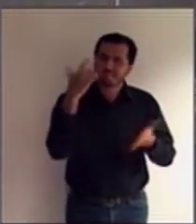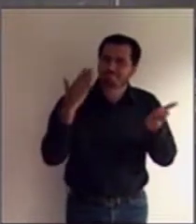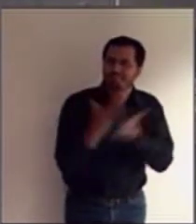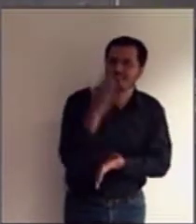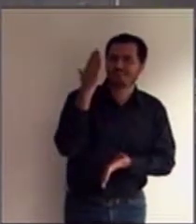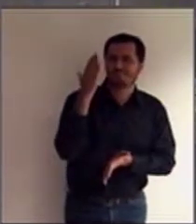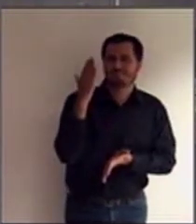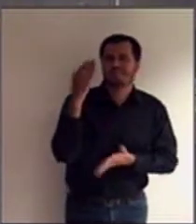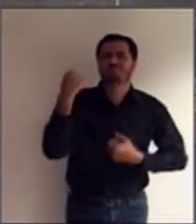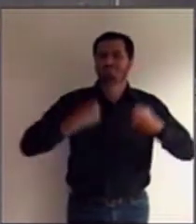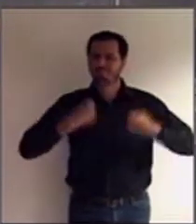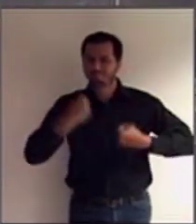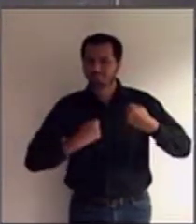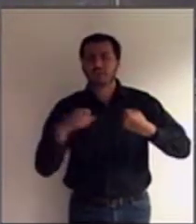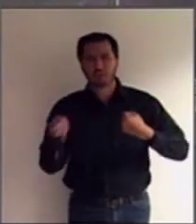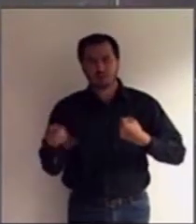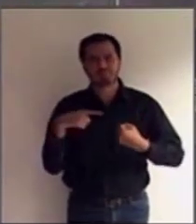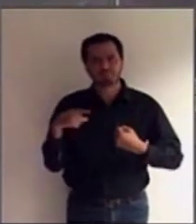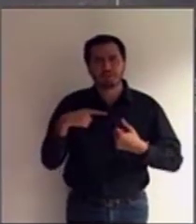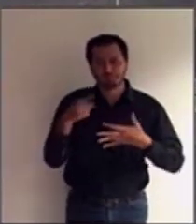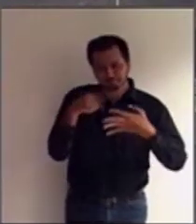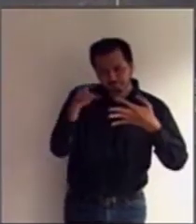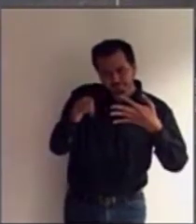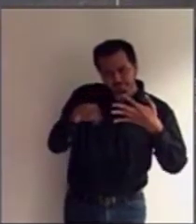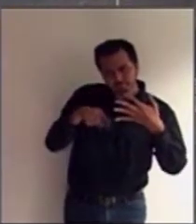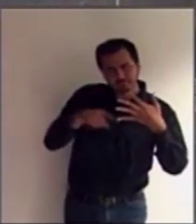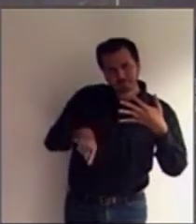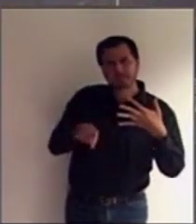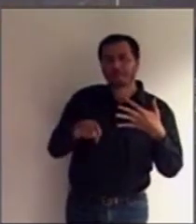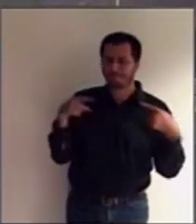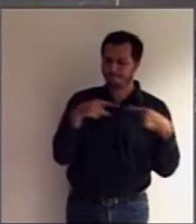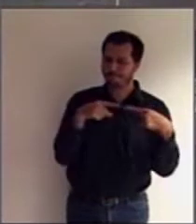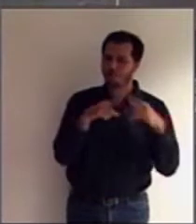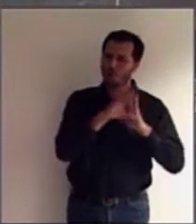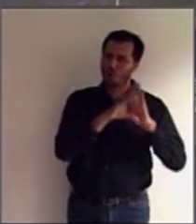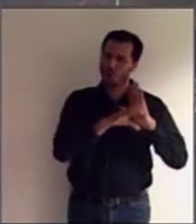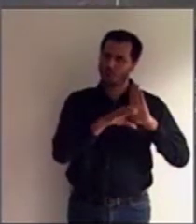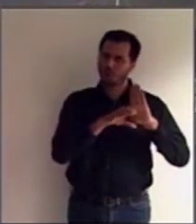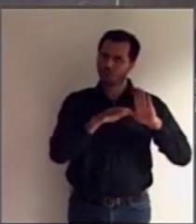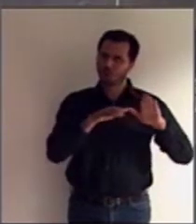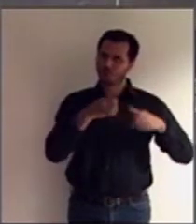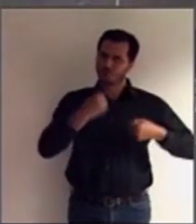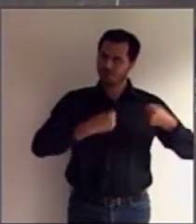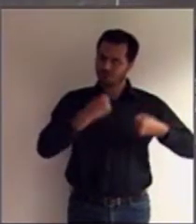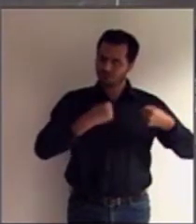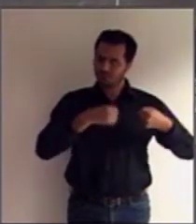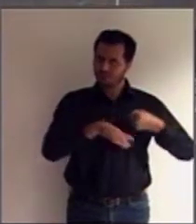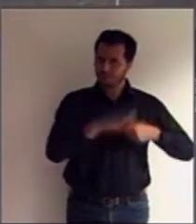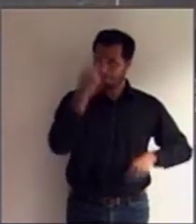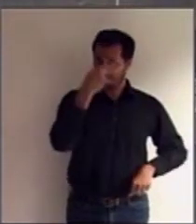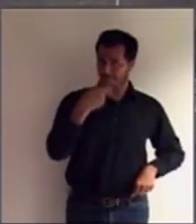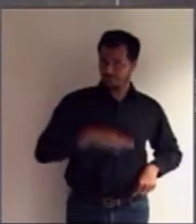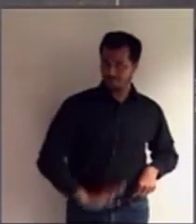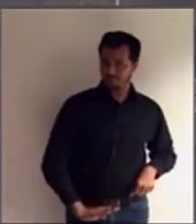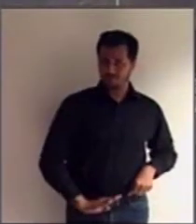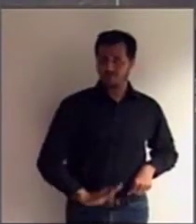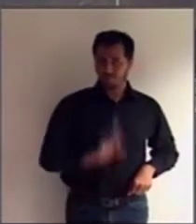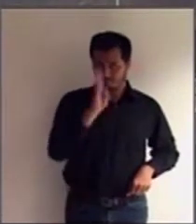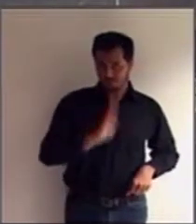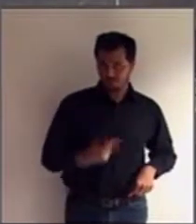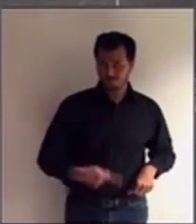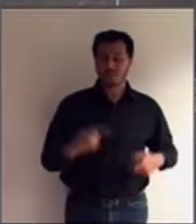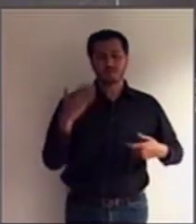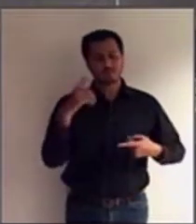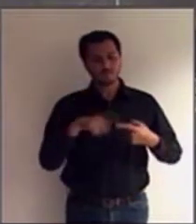e demonstre que preenche os requisitos previstos no Código de Trânsito Brasileiro, que são, basicamente, saber